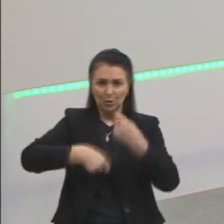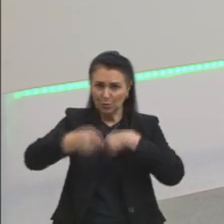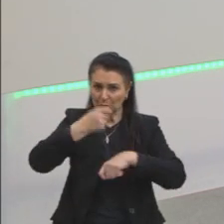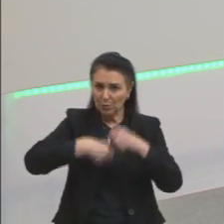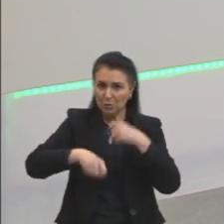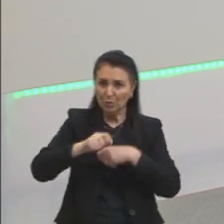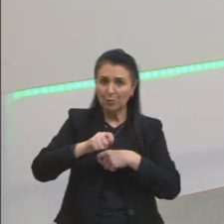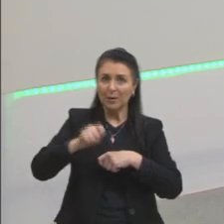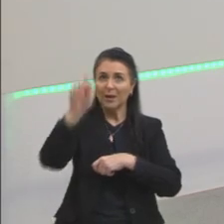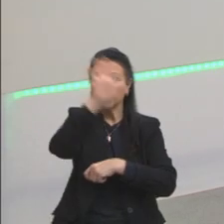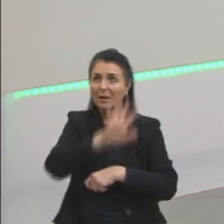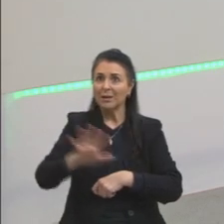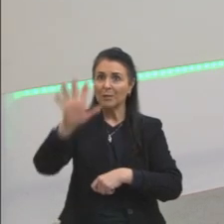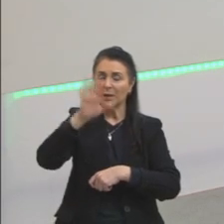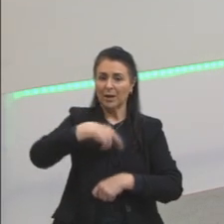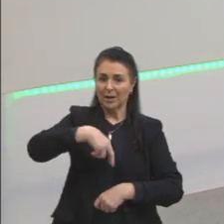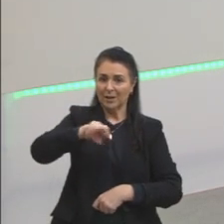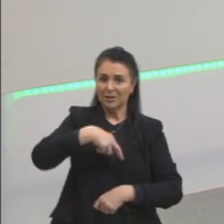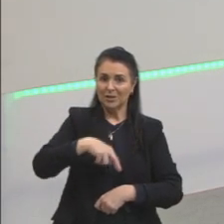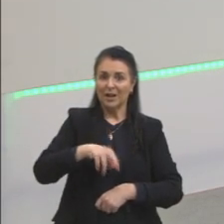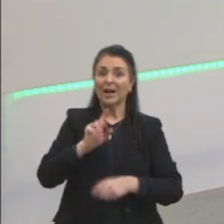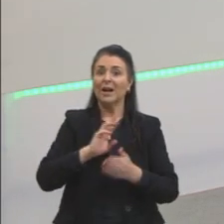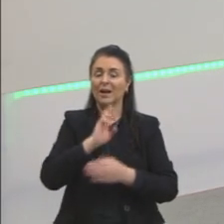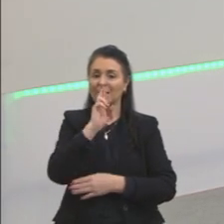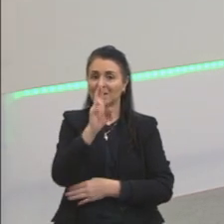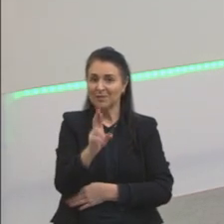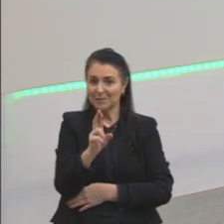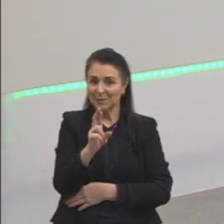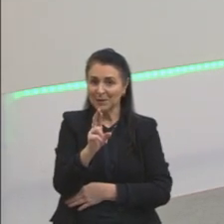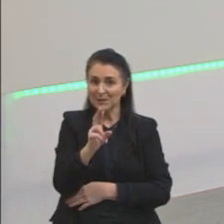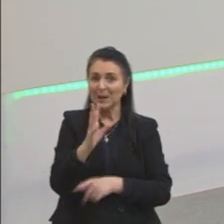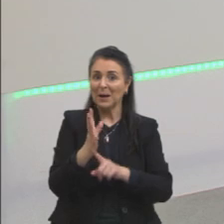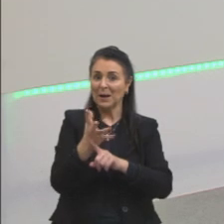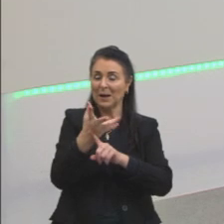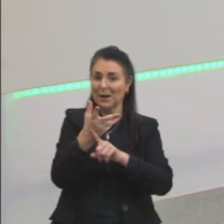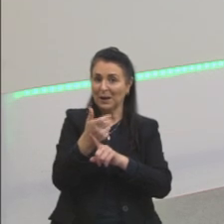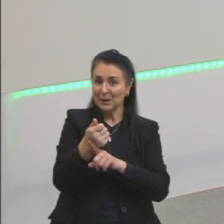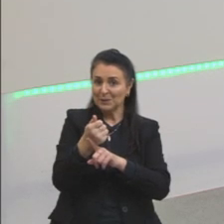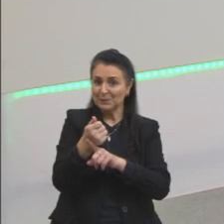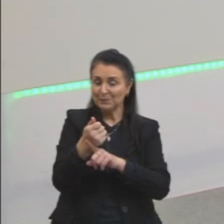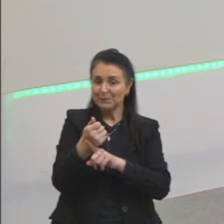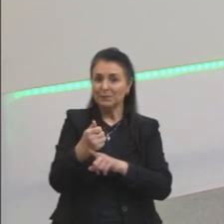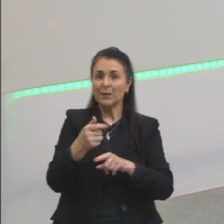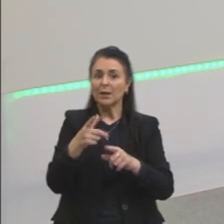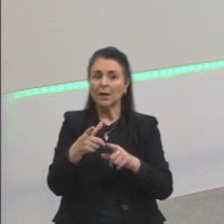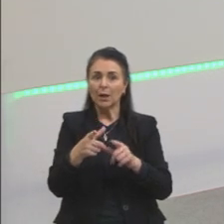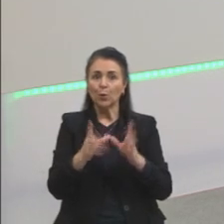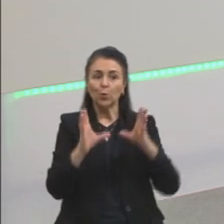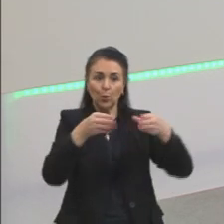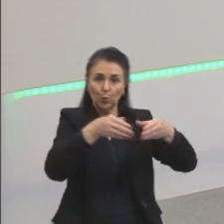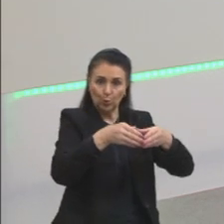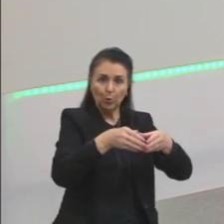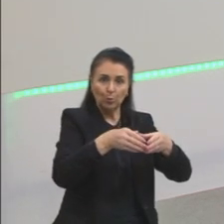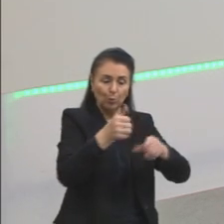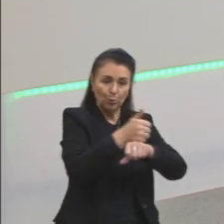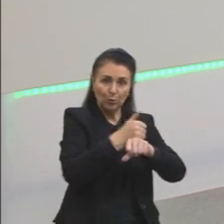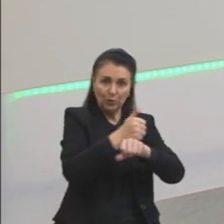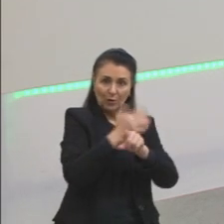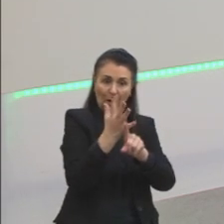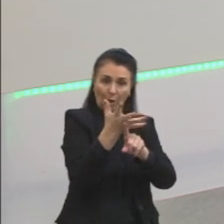religião, não. Era ciência e arte, que é o renascimento e depois o iluminismo, que os artistas também se debruçam nessa